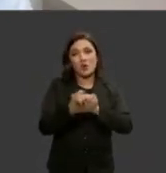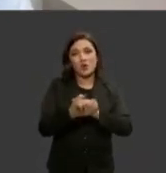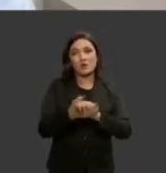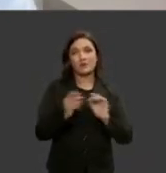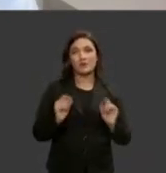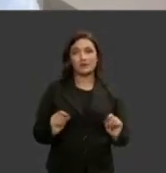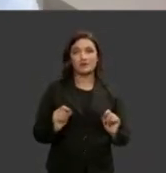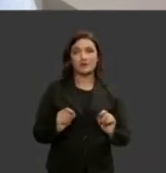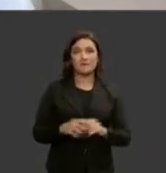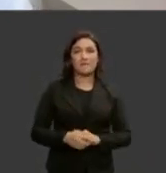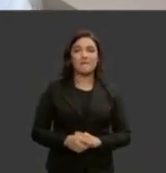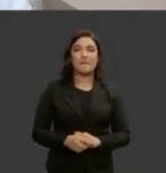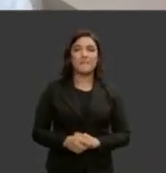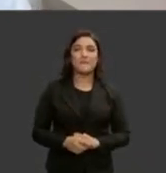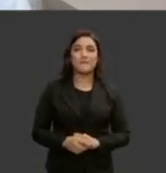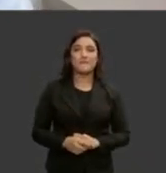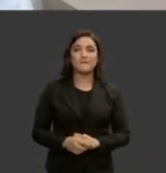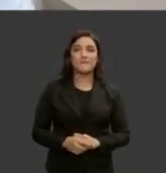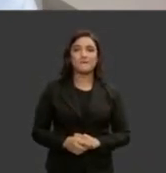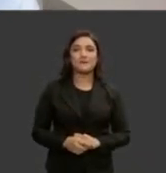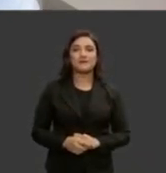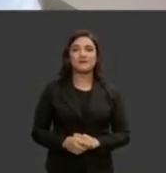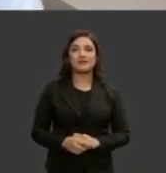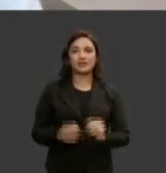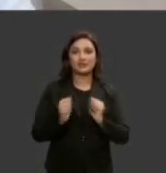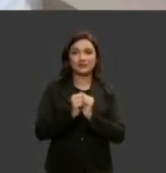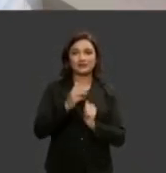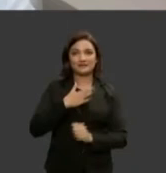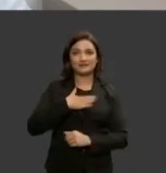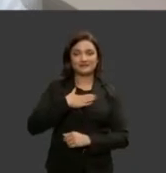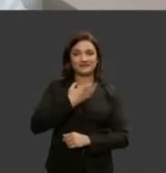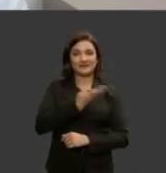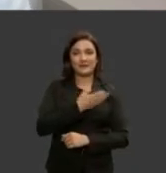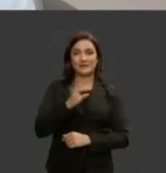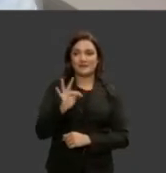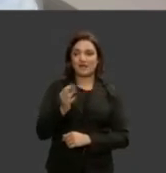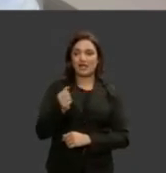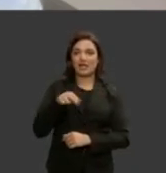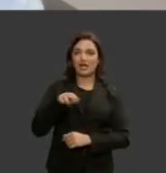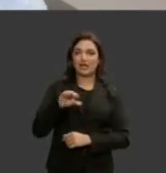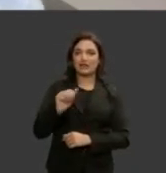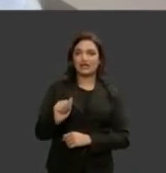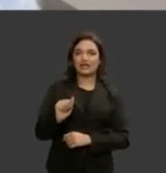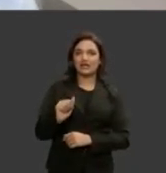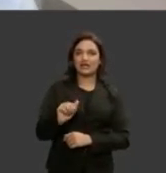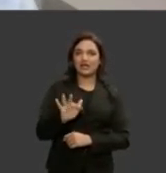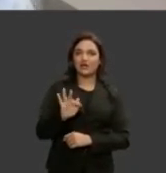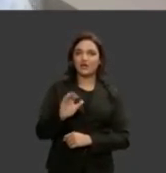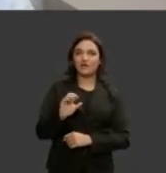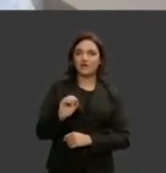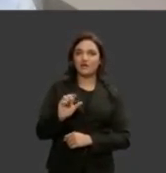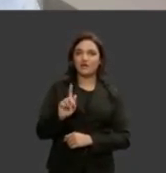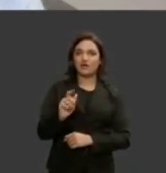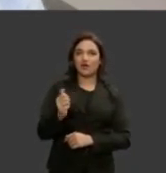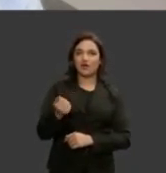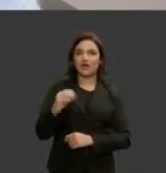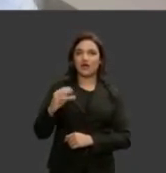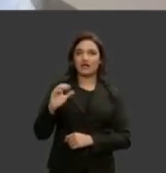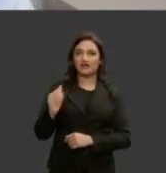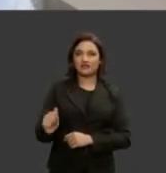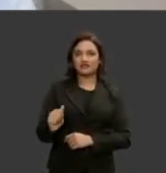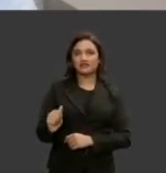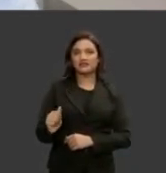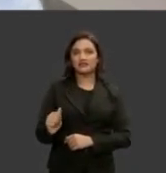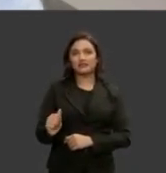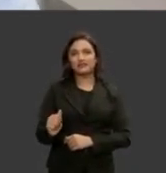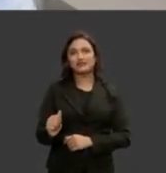vejo aqui com a minha chará Tânia Fogaça muito prazer delegada Tânia acho que é uma das poucas aqui que eu ainda não tinha tido